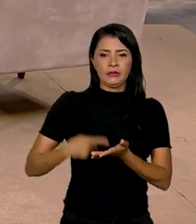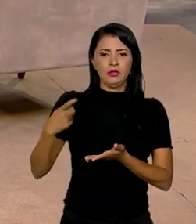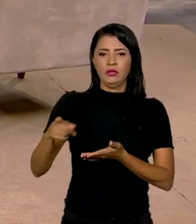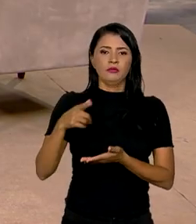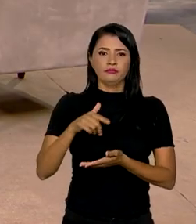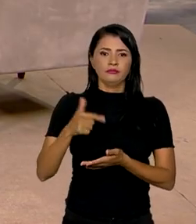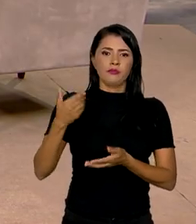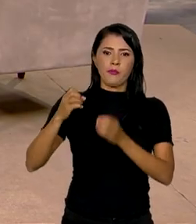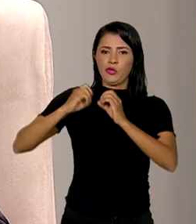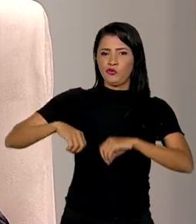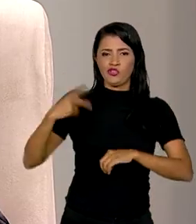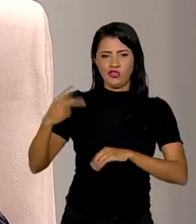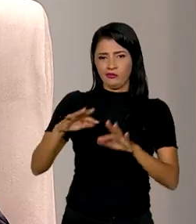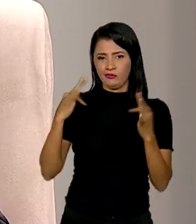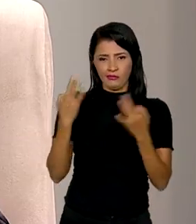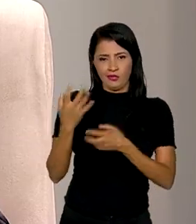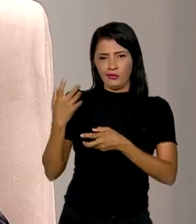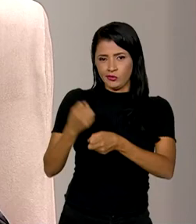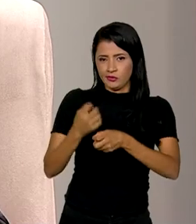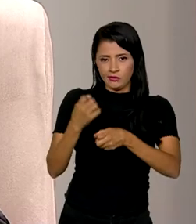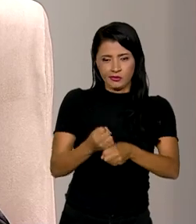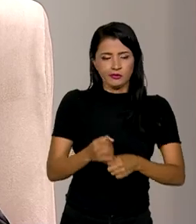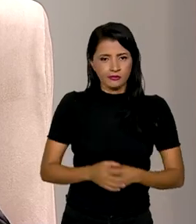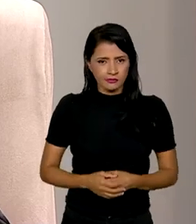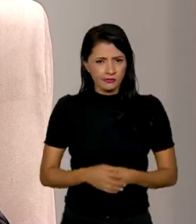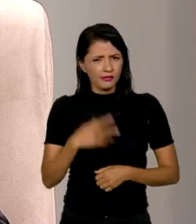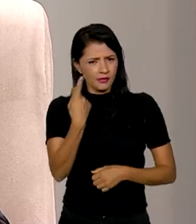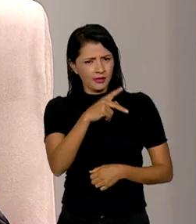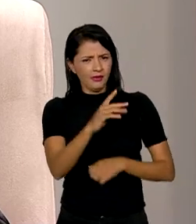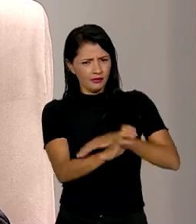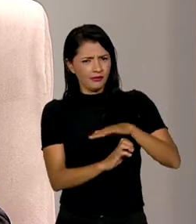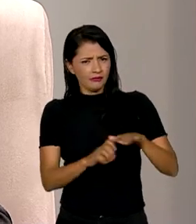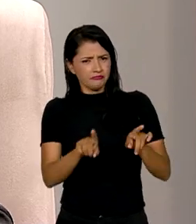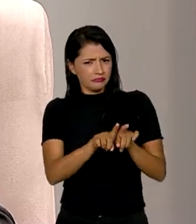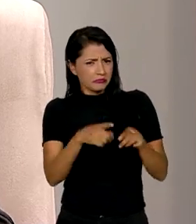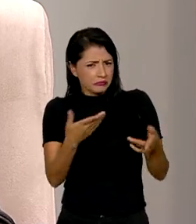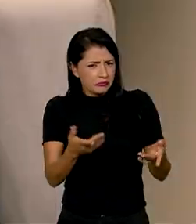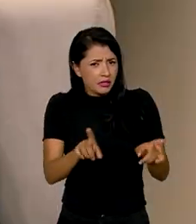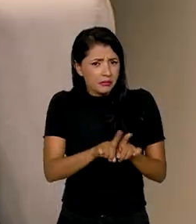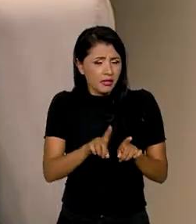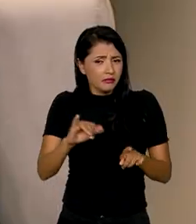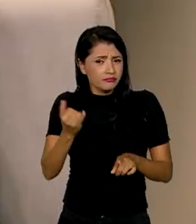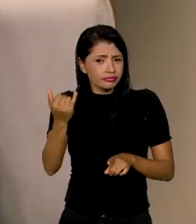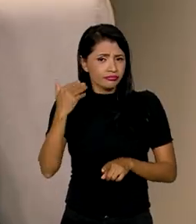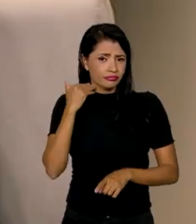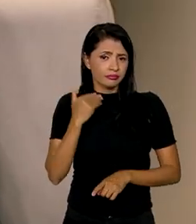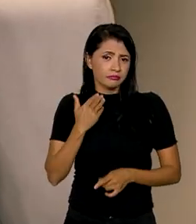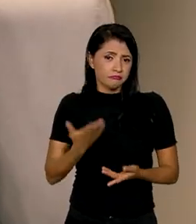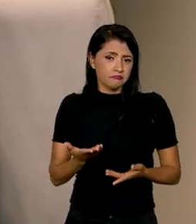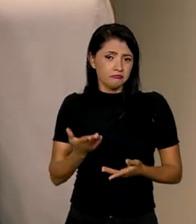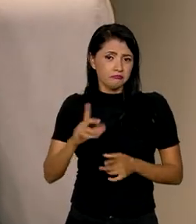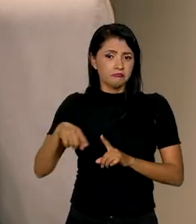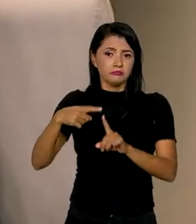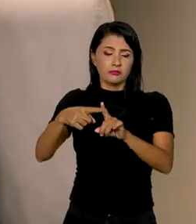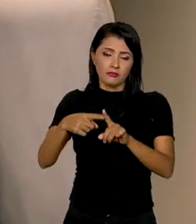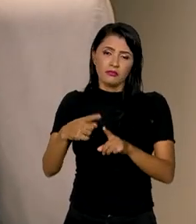orçamento da família. E as instituições financeiras também saem ganhando com um programa desse tipo? Tanto as instituições financeiras como